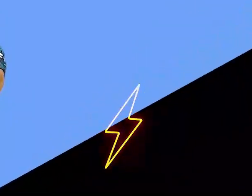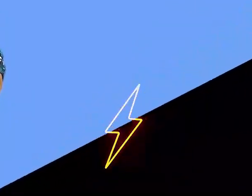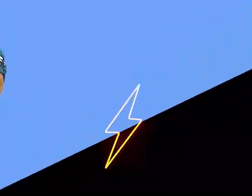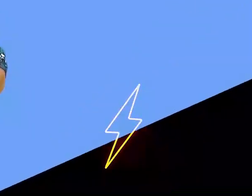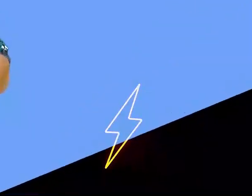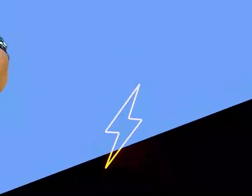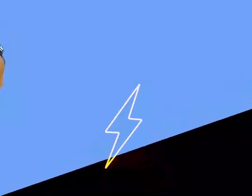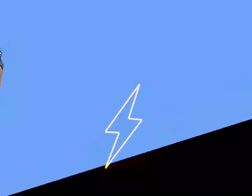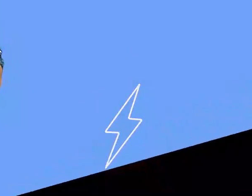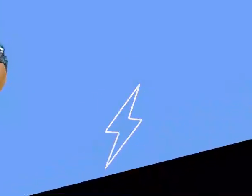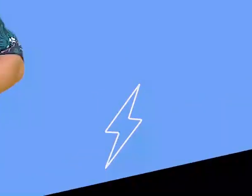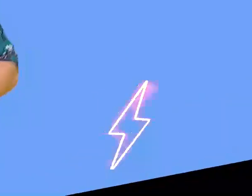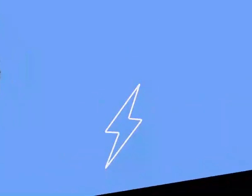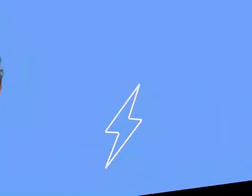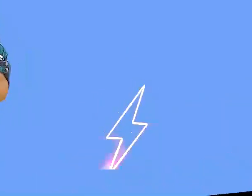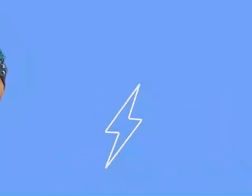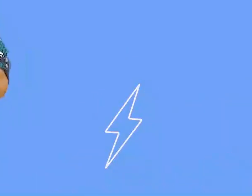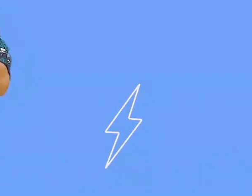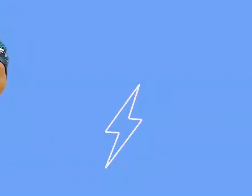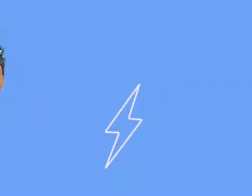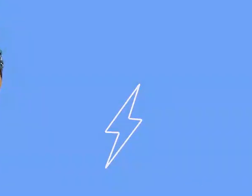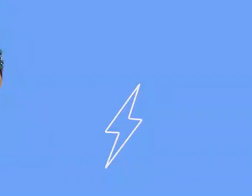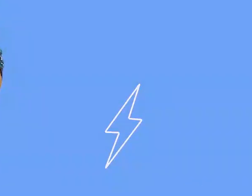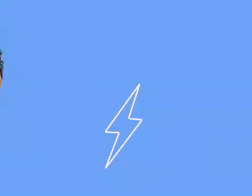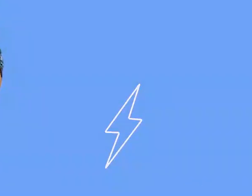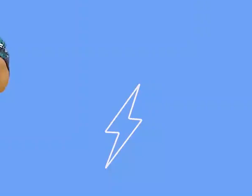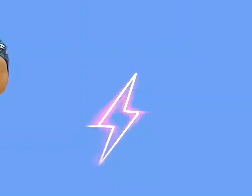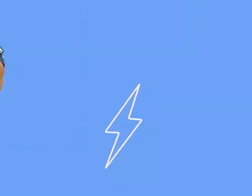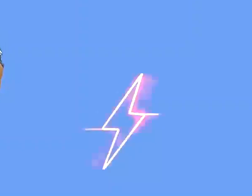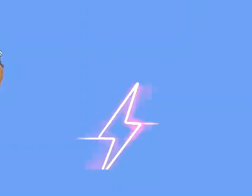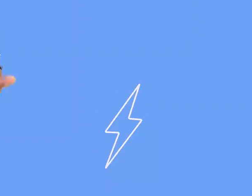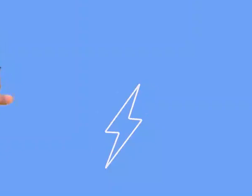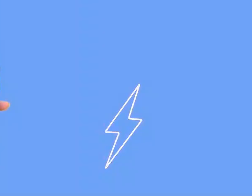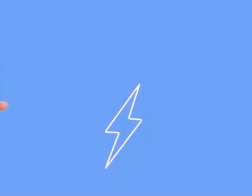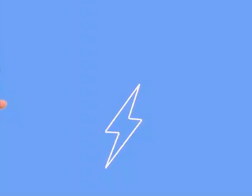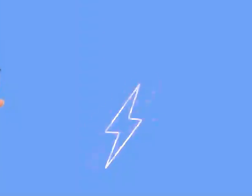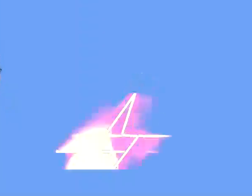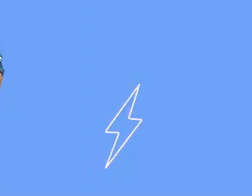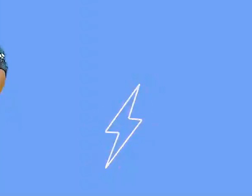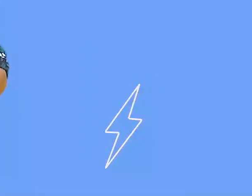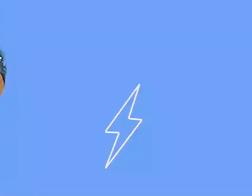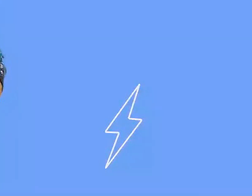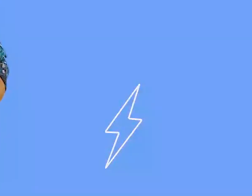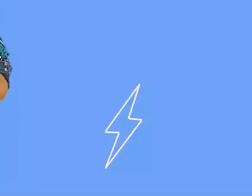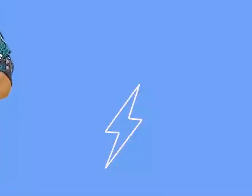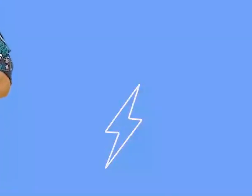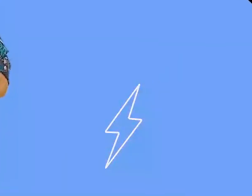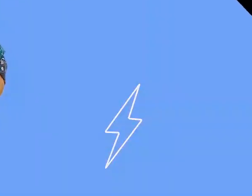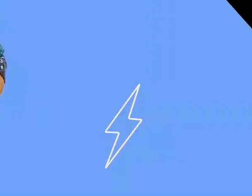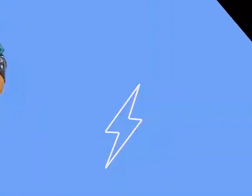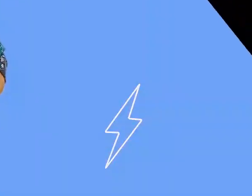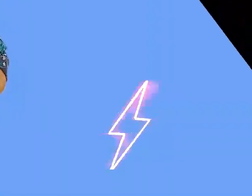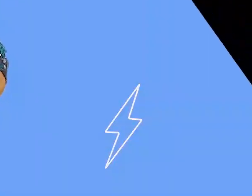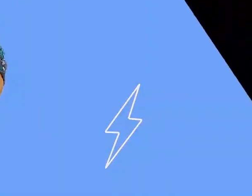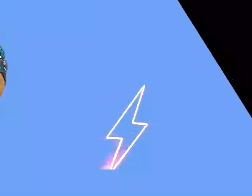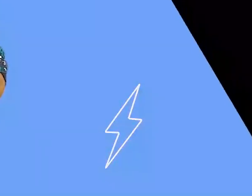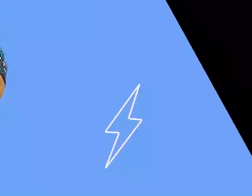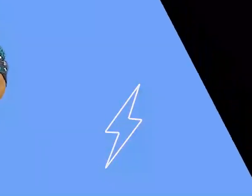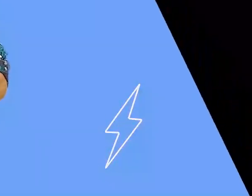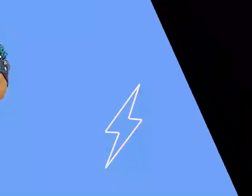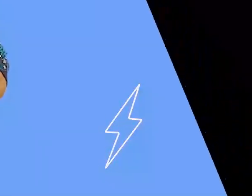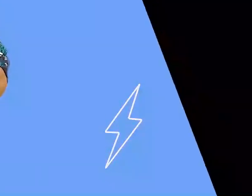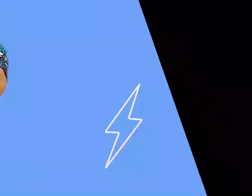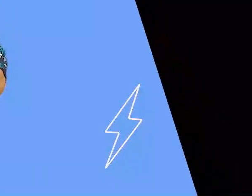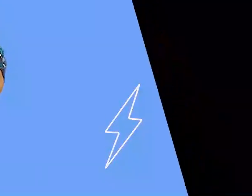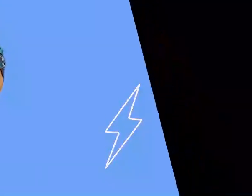aprendizagens específicas, contribuindo de múltiplas formas para o desenvolvimento humano. Os jogos